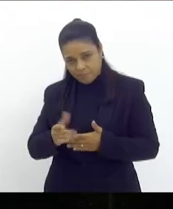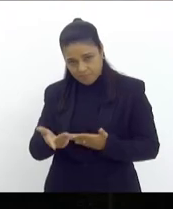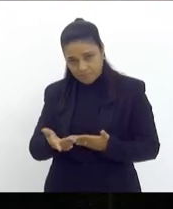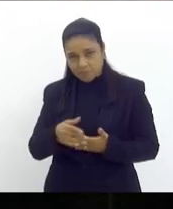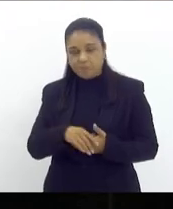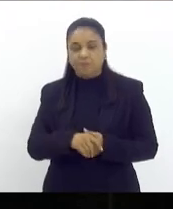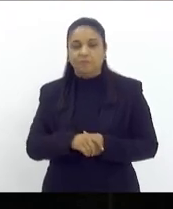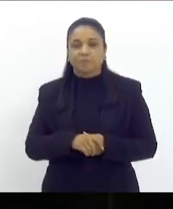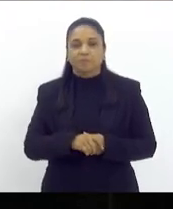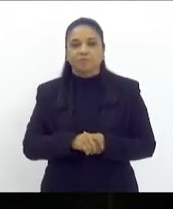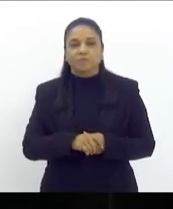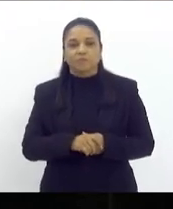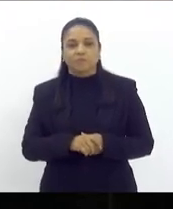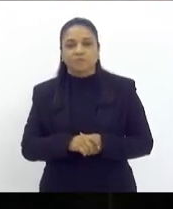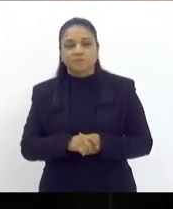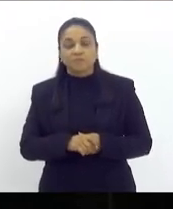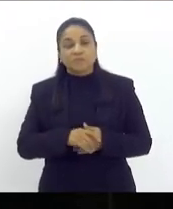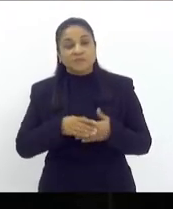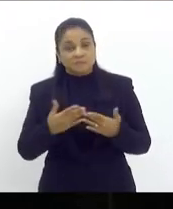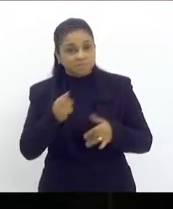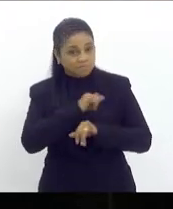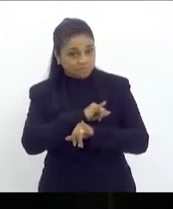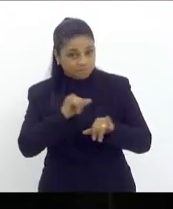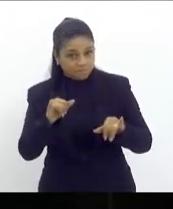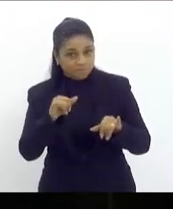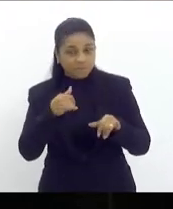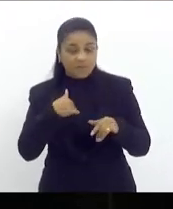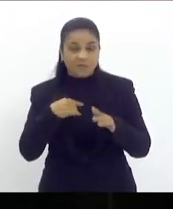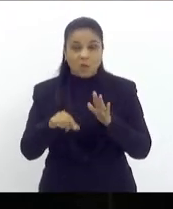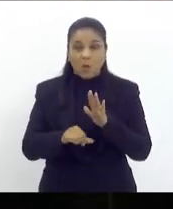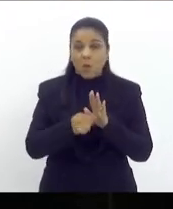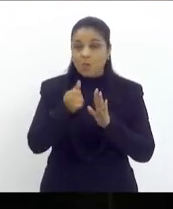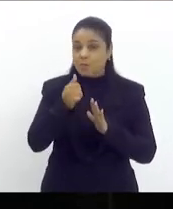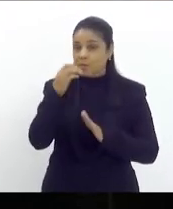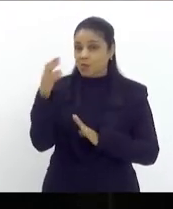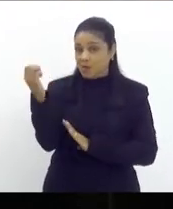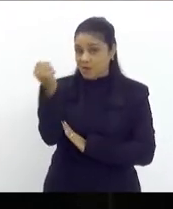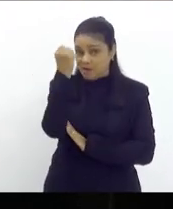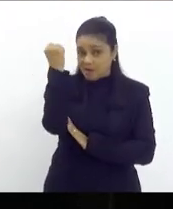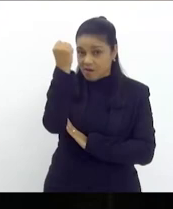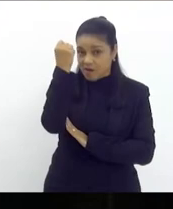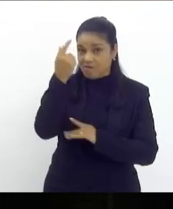dito isso senhora presidente este é o primeiro grave problema